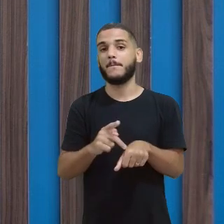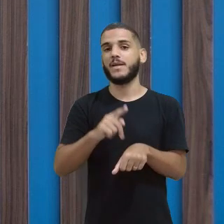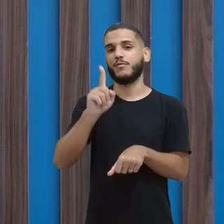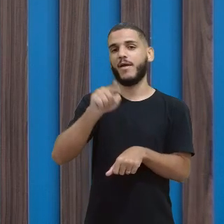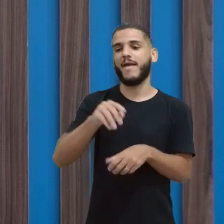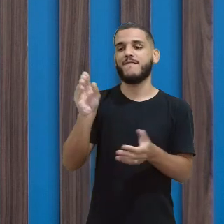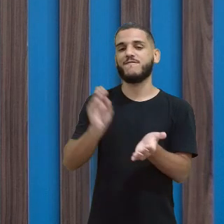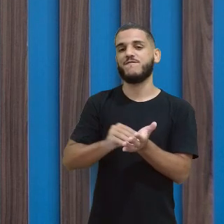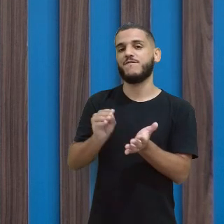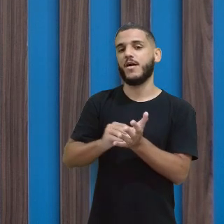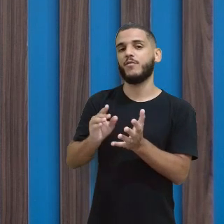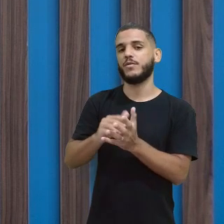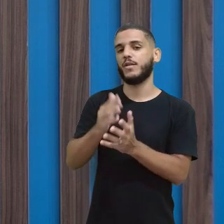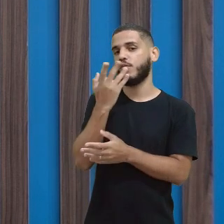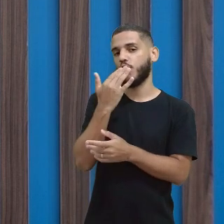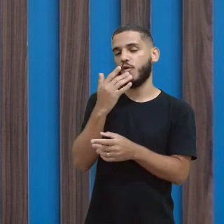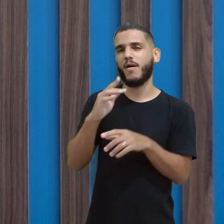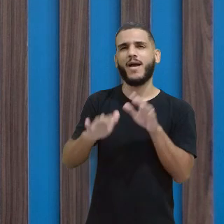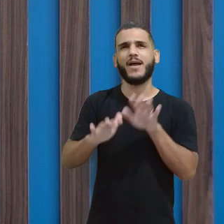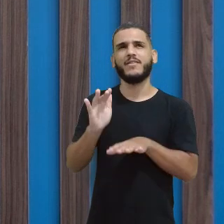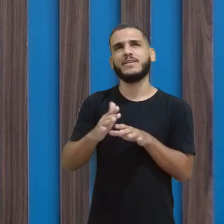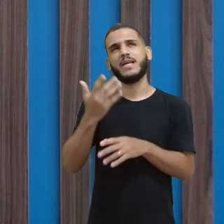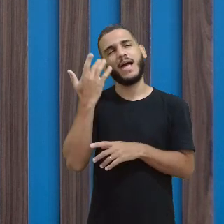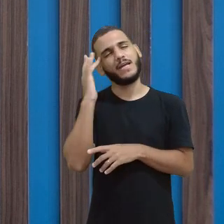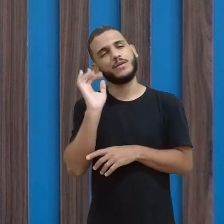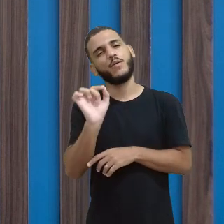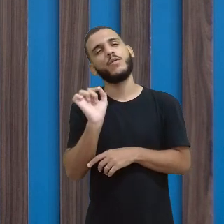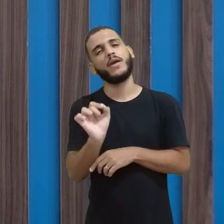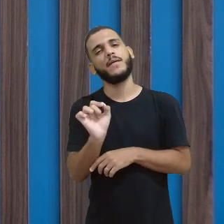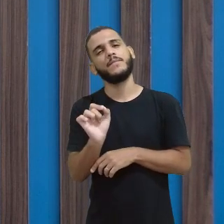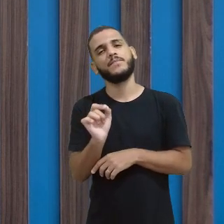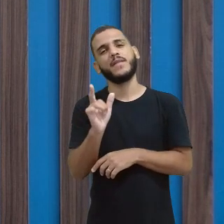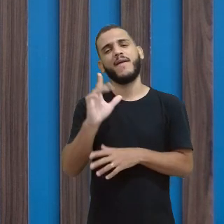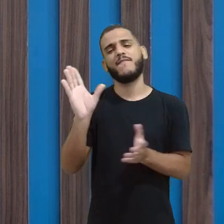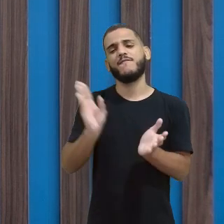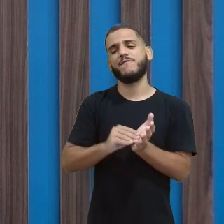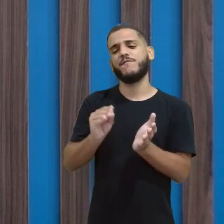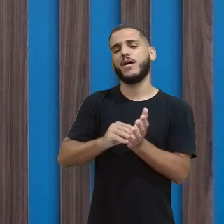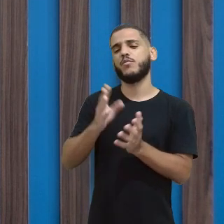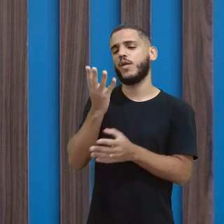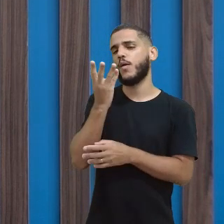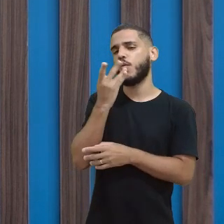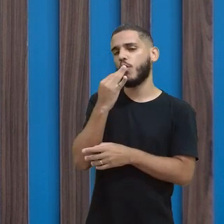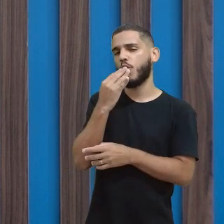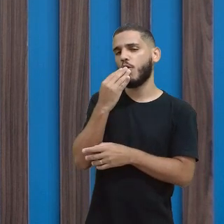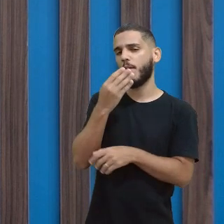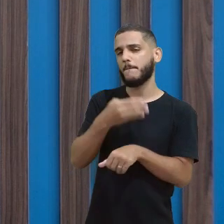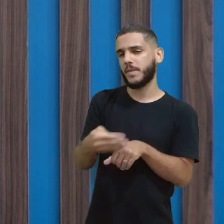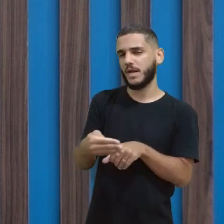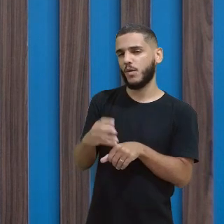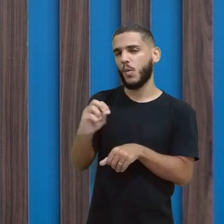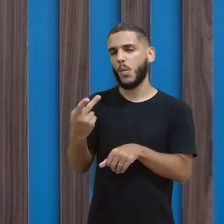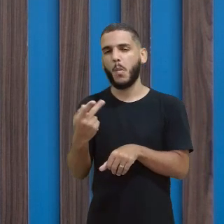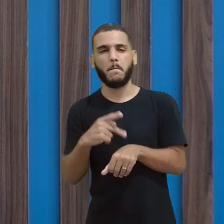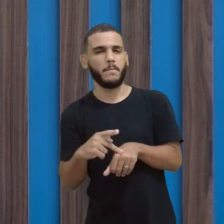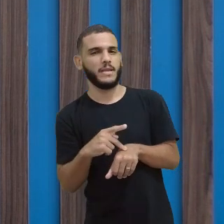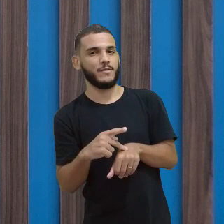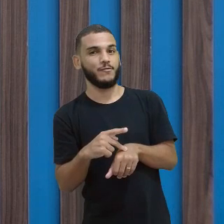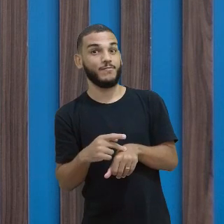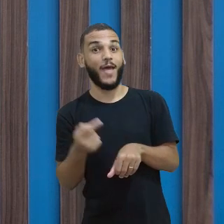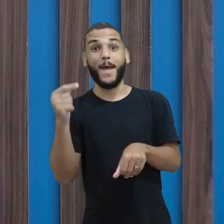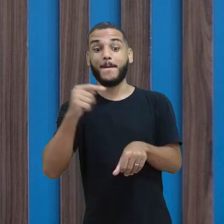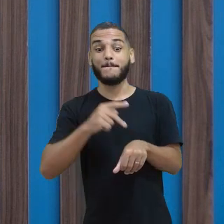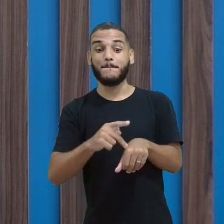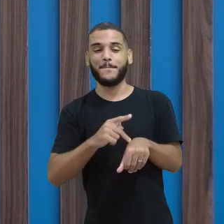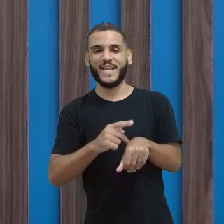é que a ausência de cor. Exatamente. Por isso que eu disse a vocês que seria uma curiosidade da aula de hoje, né? A questão do preto é que é a ausência